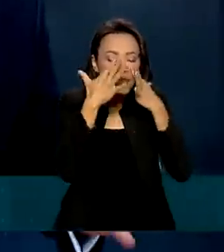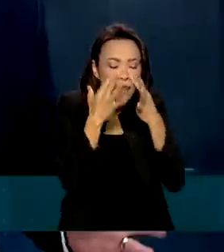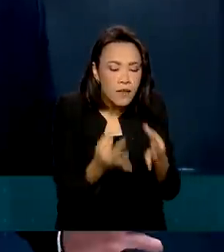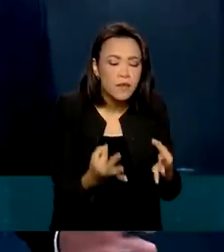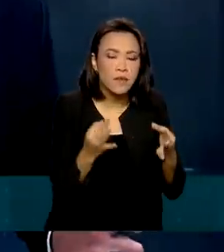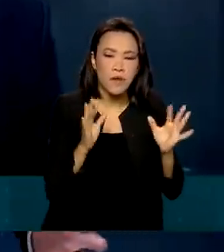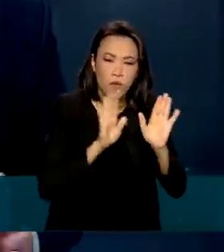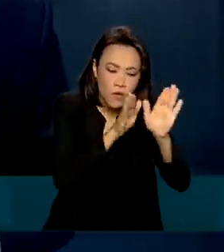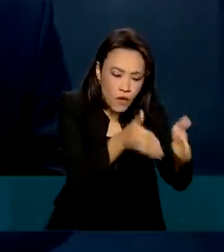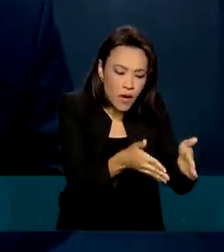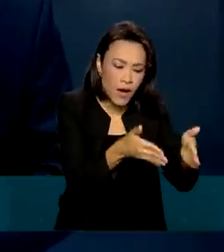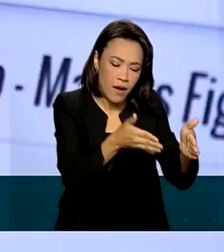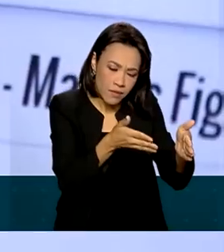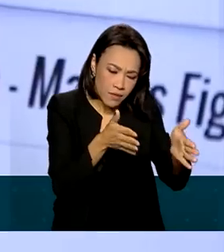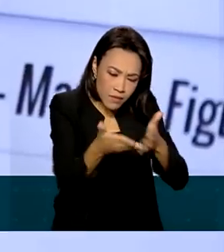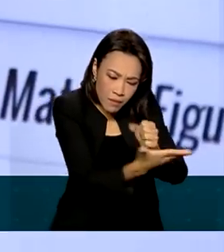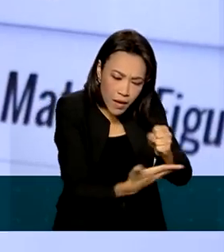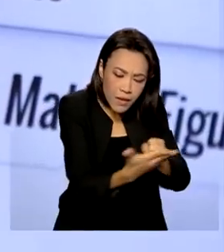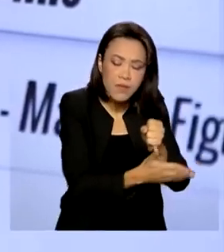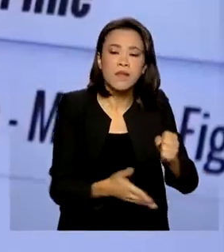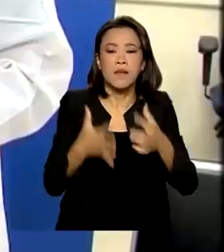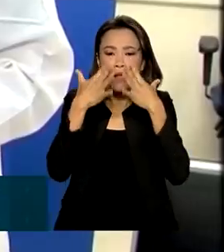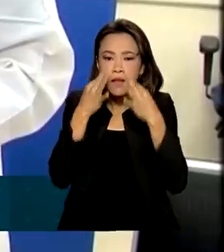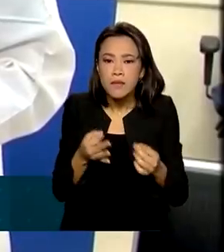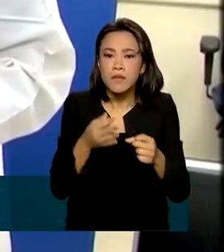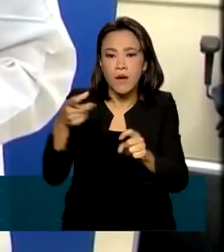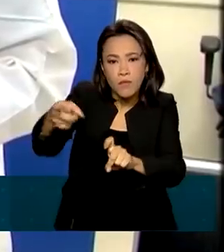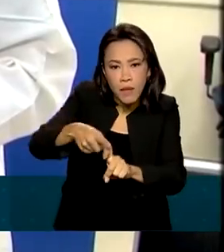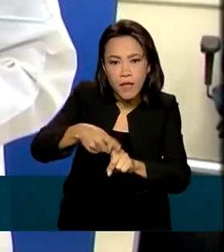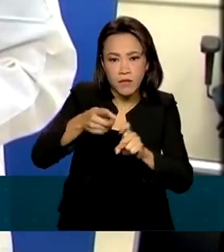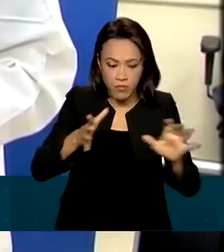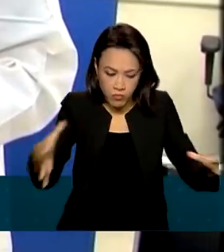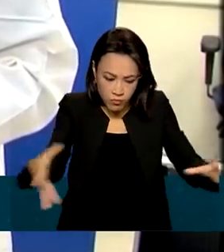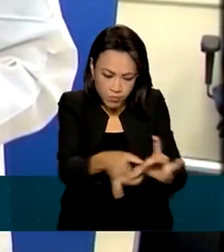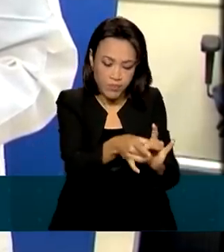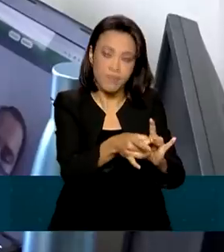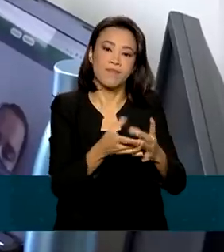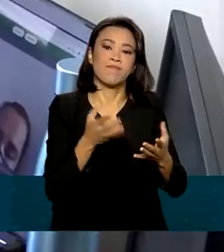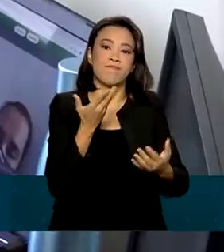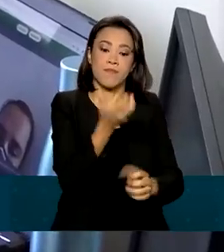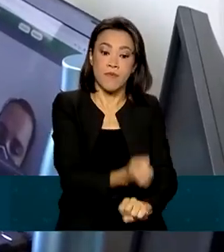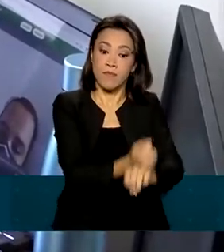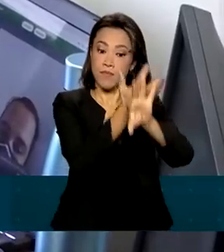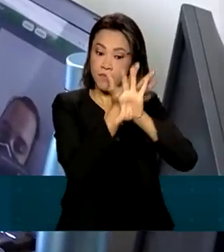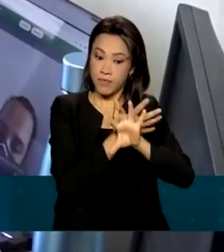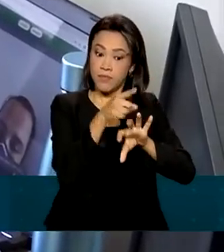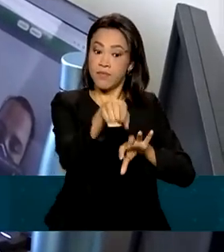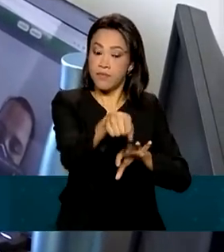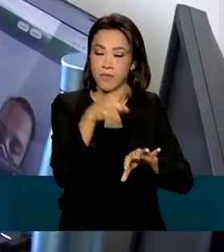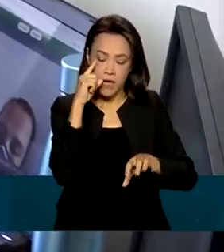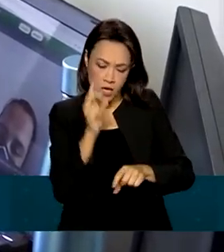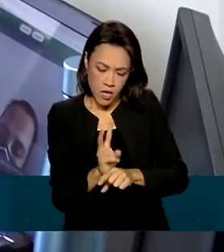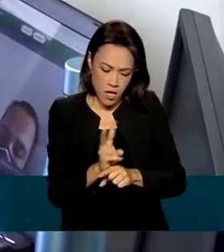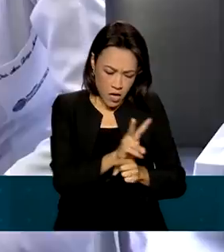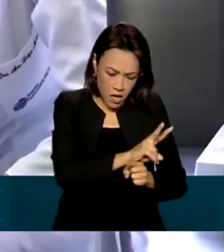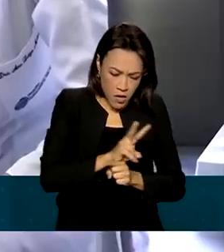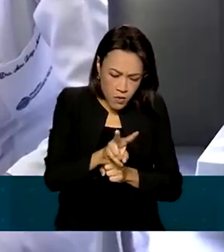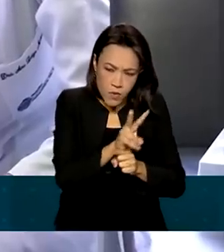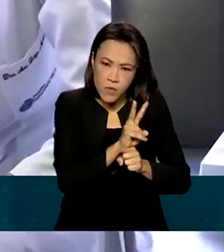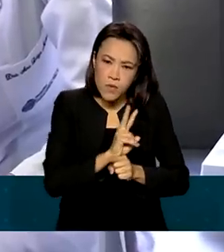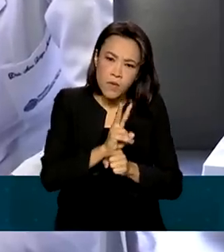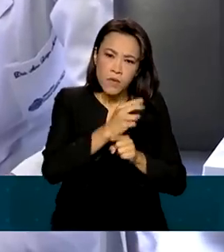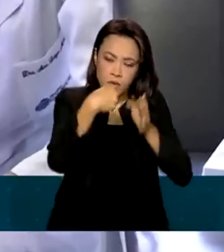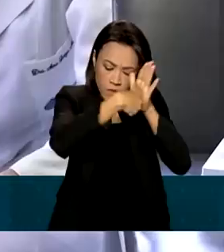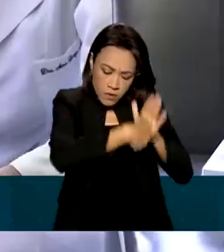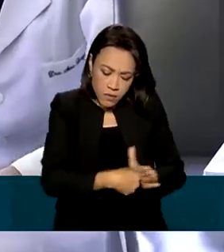da atenção primária à saúde. Consultas, acompanhamento médico, monitoramento de diagnósticos, são